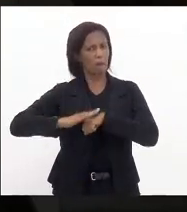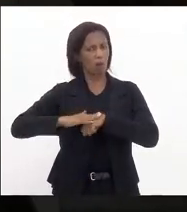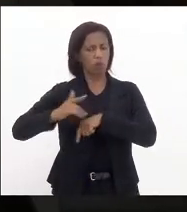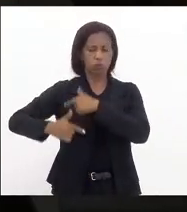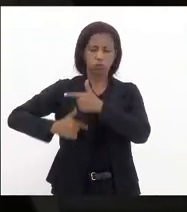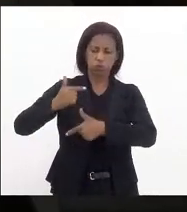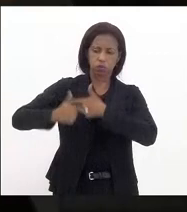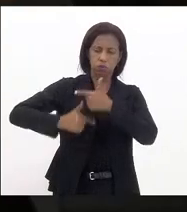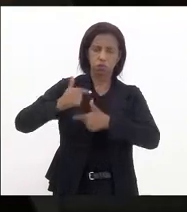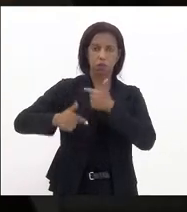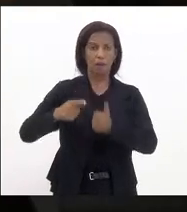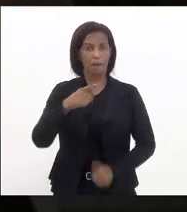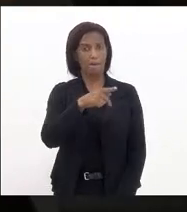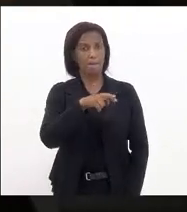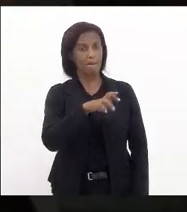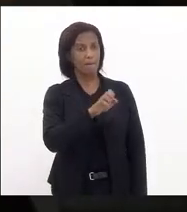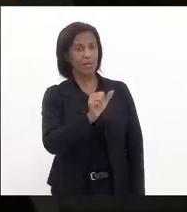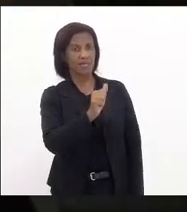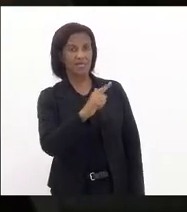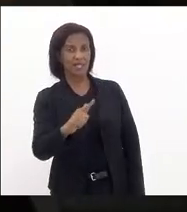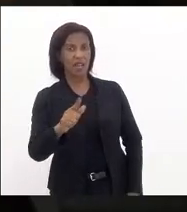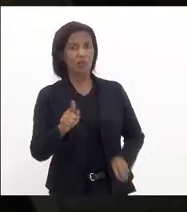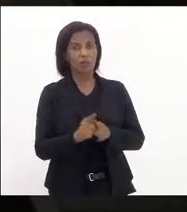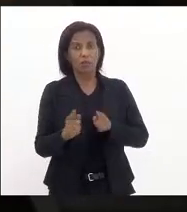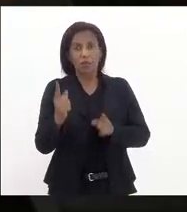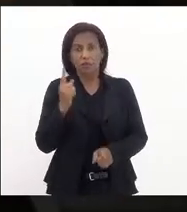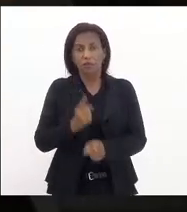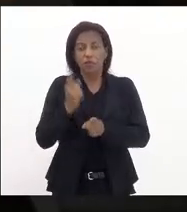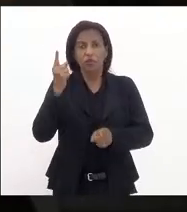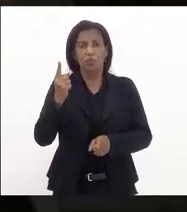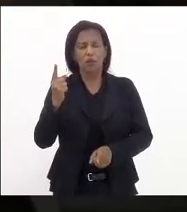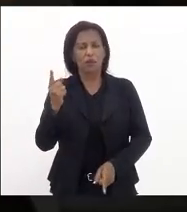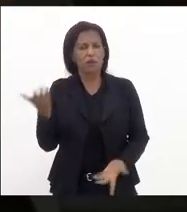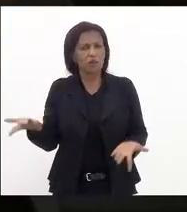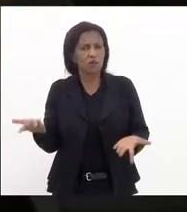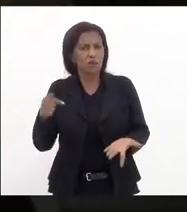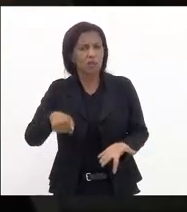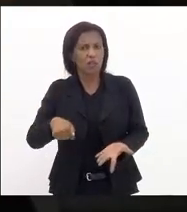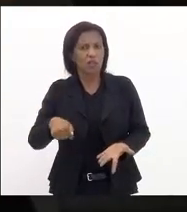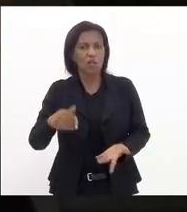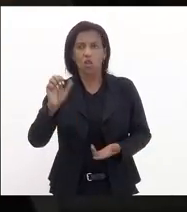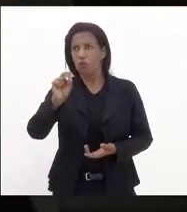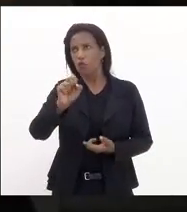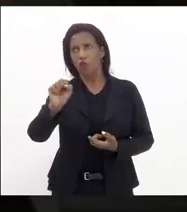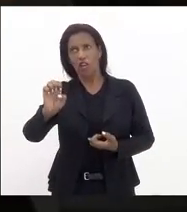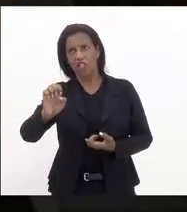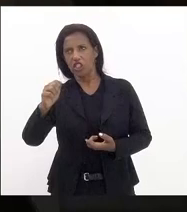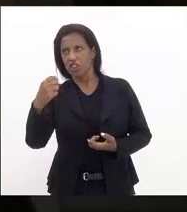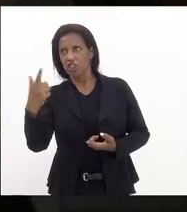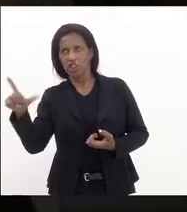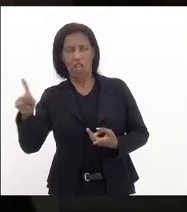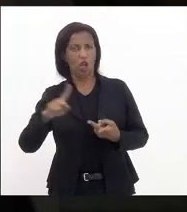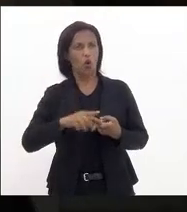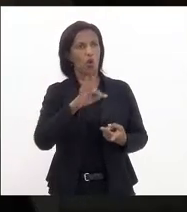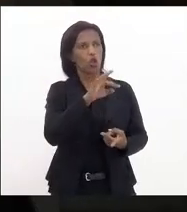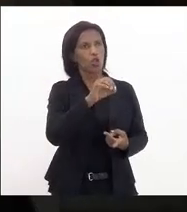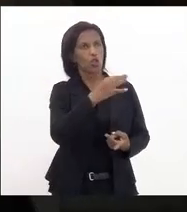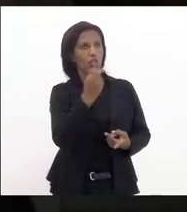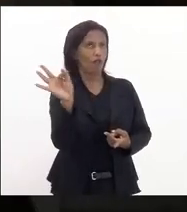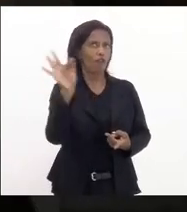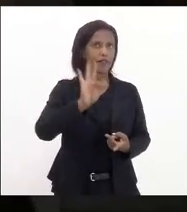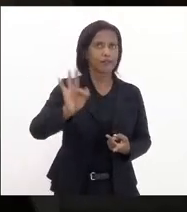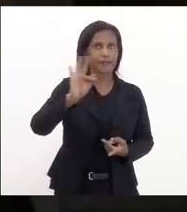o pré-sal por exemplo aqui foi descoberto da ciência brasileira não foi a Shell não foi a Total Francesa